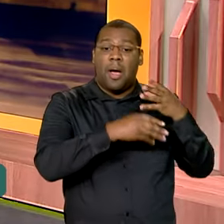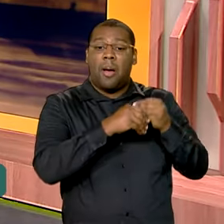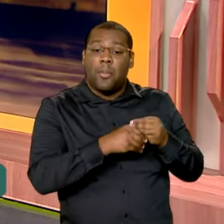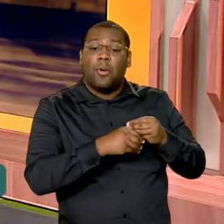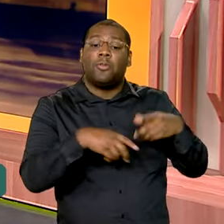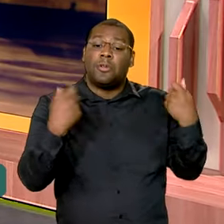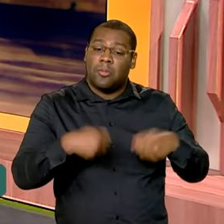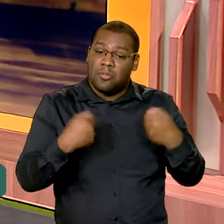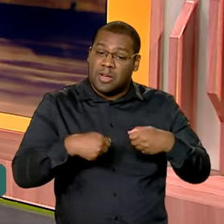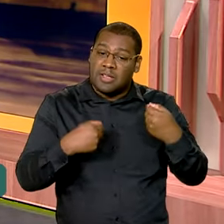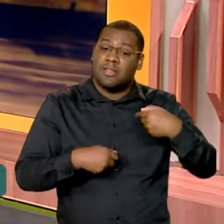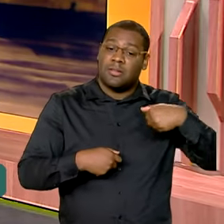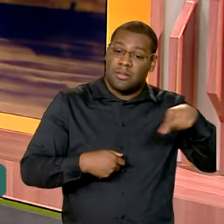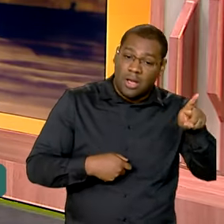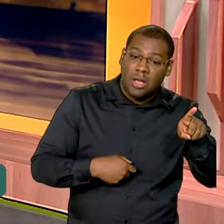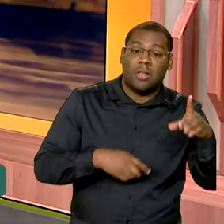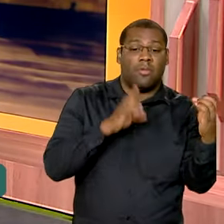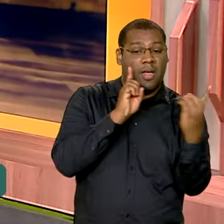internet?